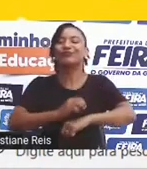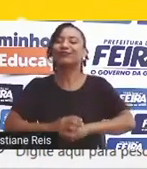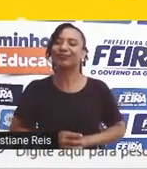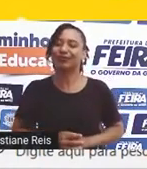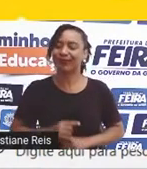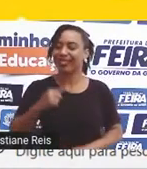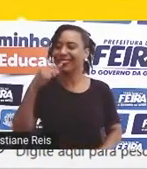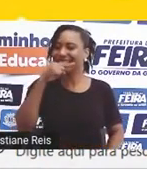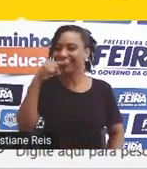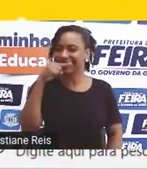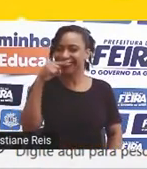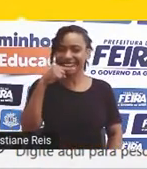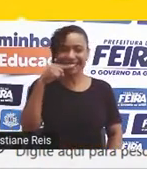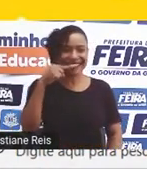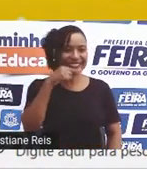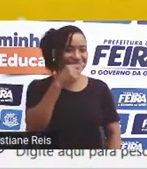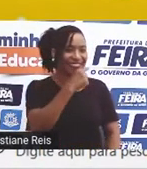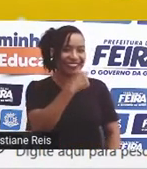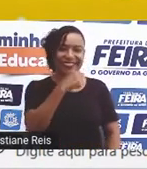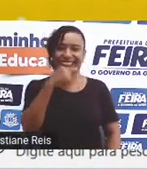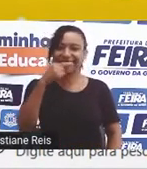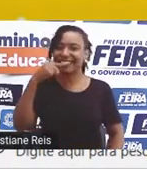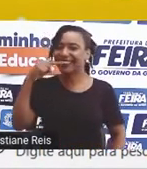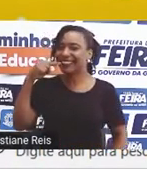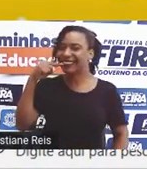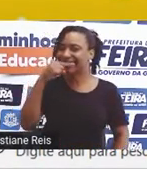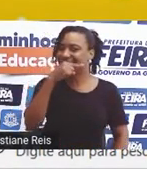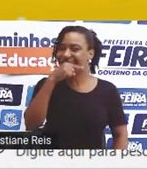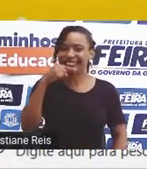Escovar os dentes.